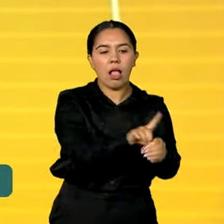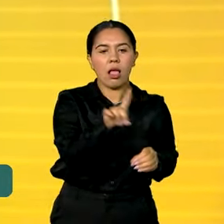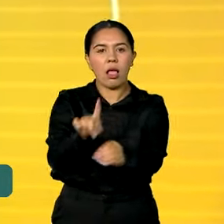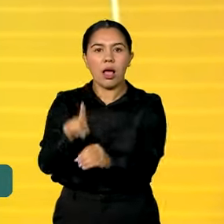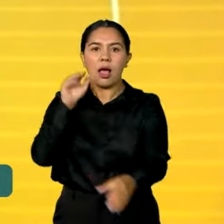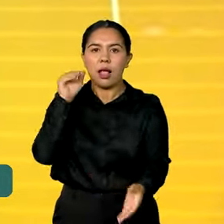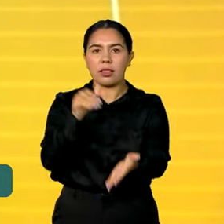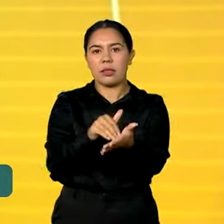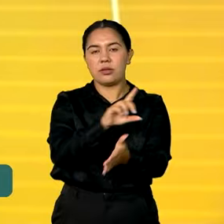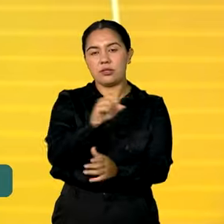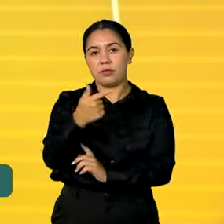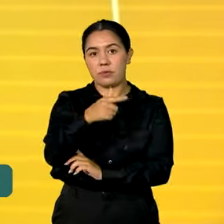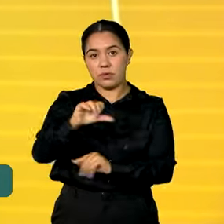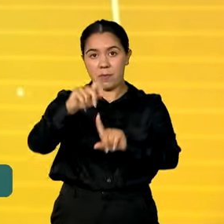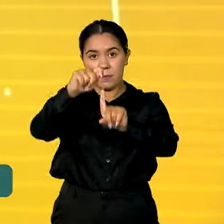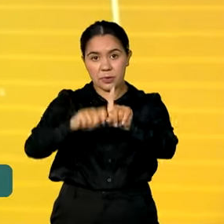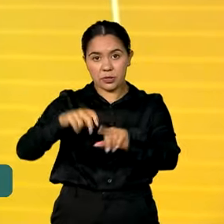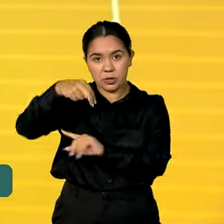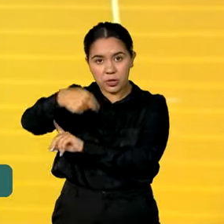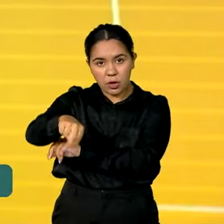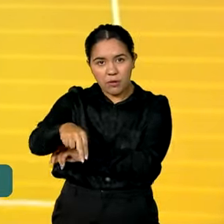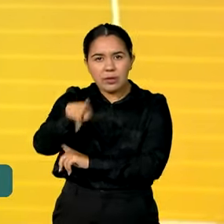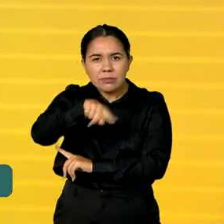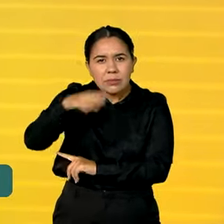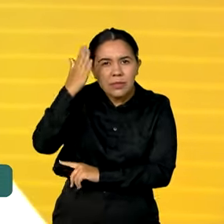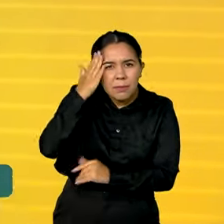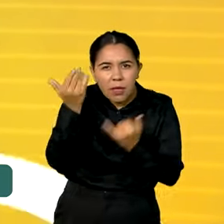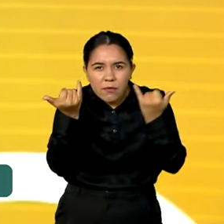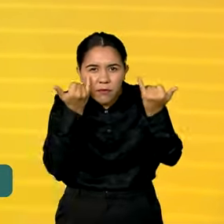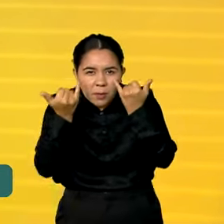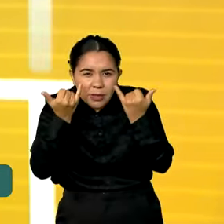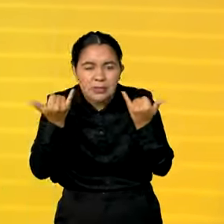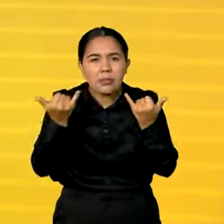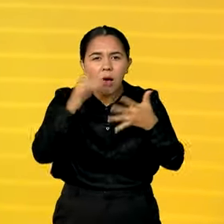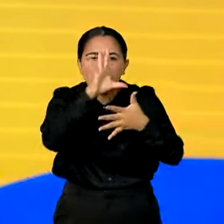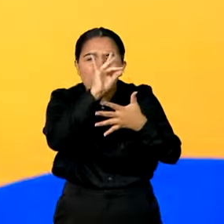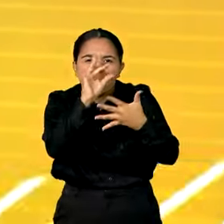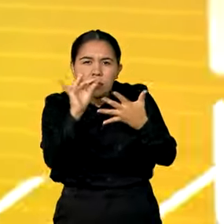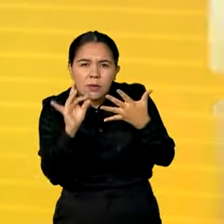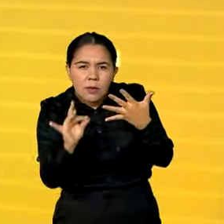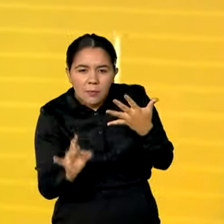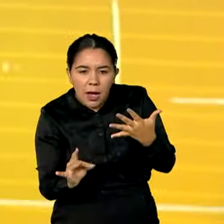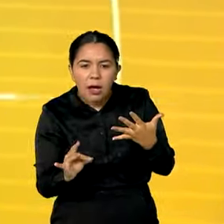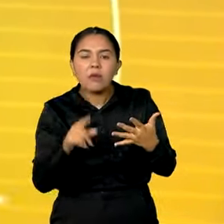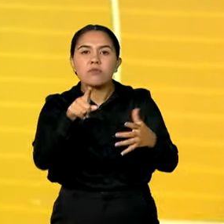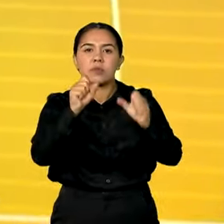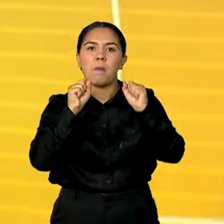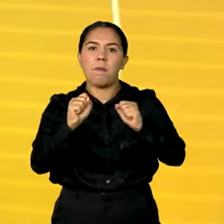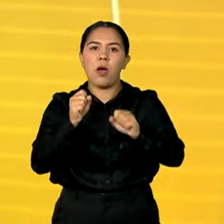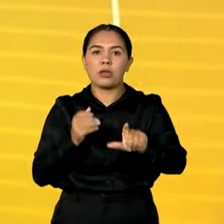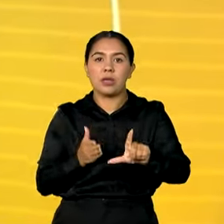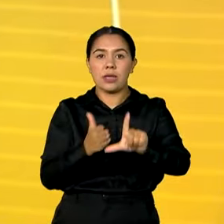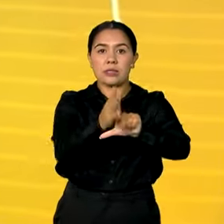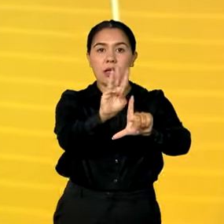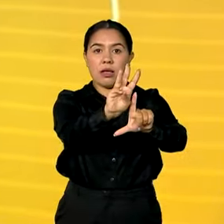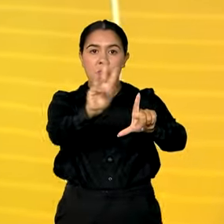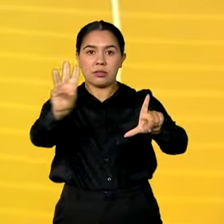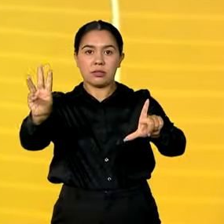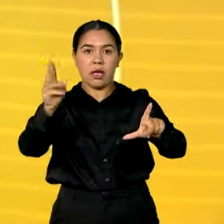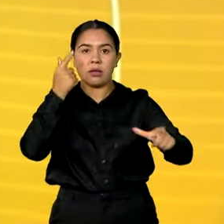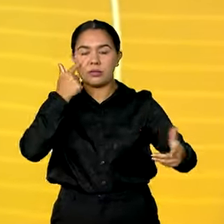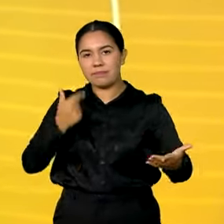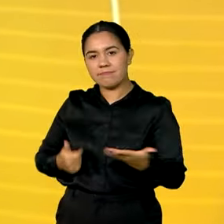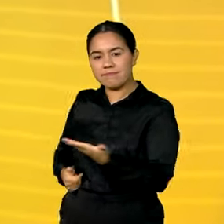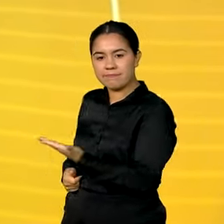serão feitos no dia 29 de novembro. Para saber se a restituição está disponível, o contribuinte deve acessar a página da